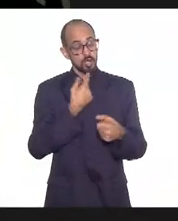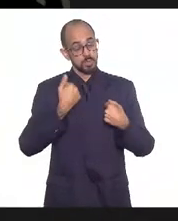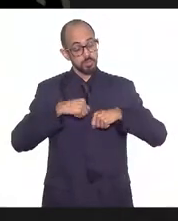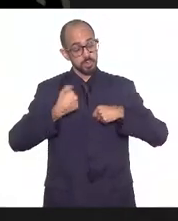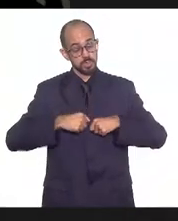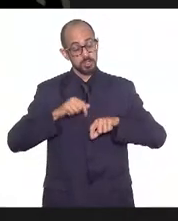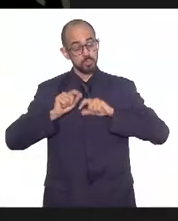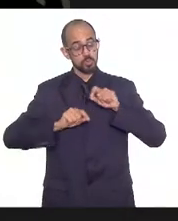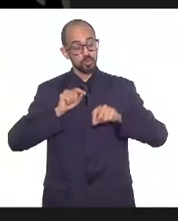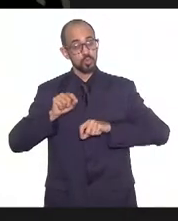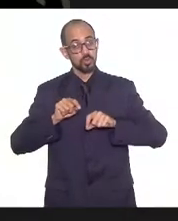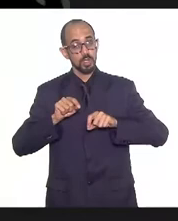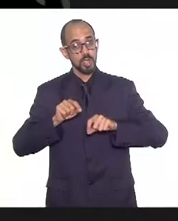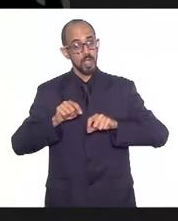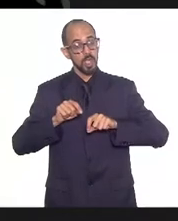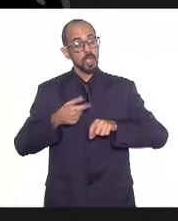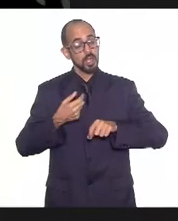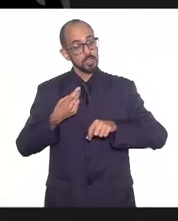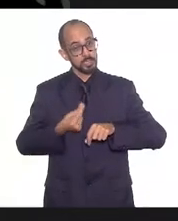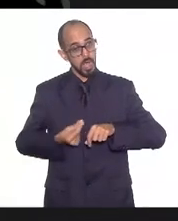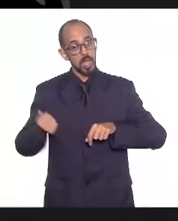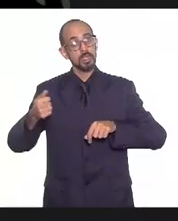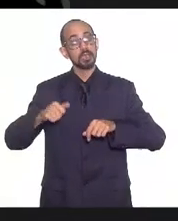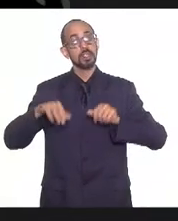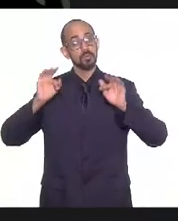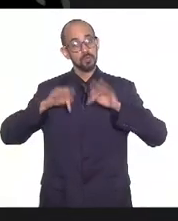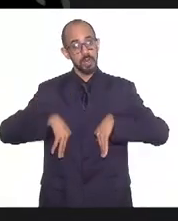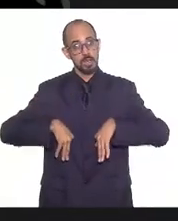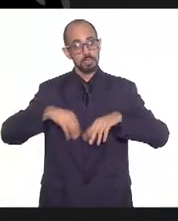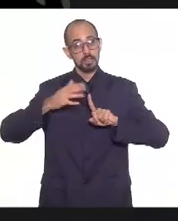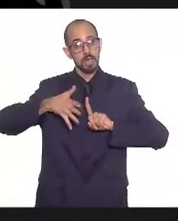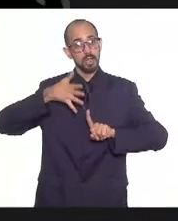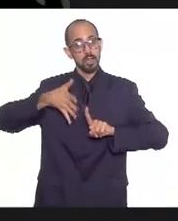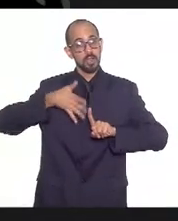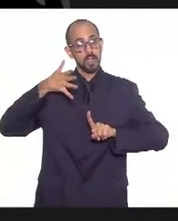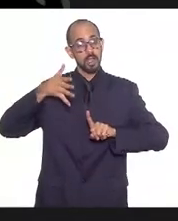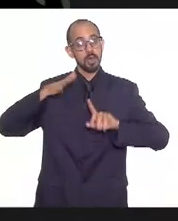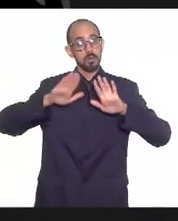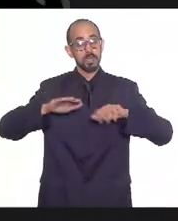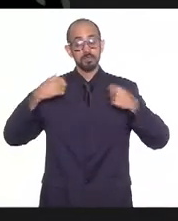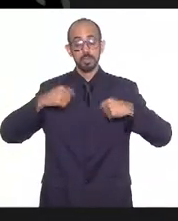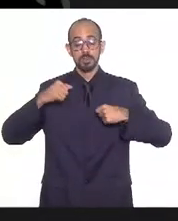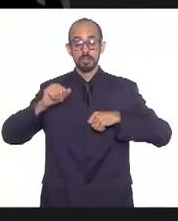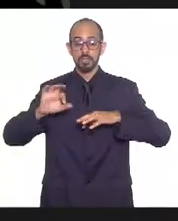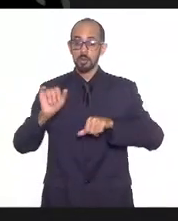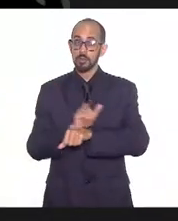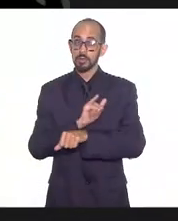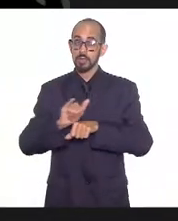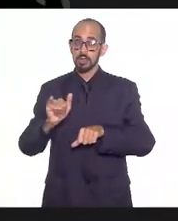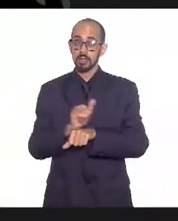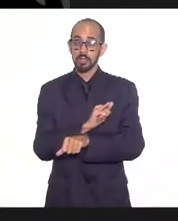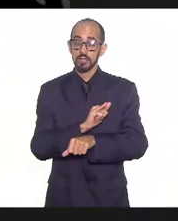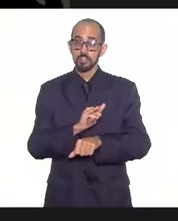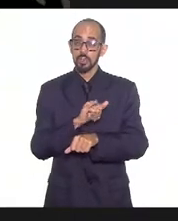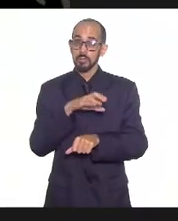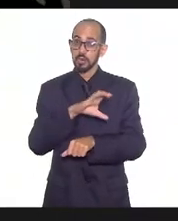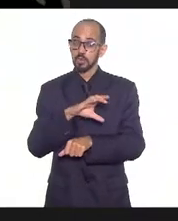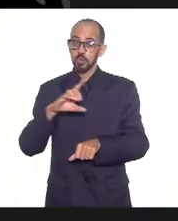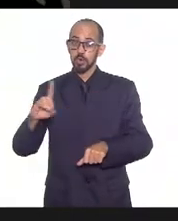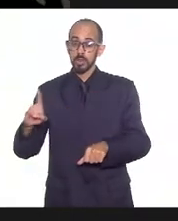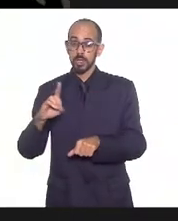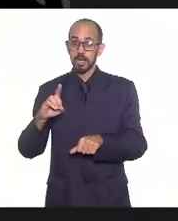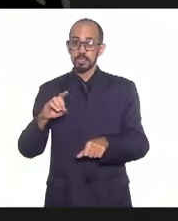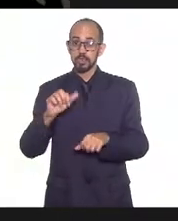com algumas medidas, tem que tentar construir, se não há uma coordenação de toda a campanha nacional,